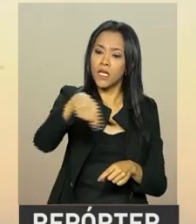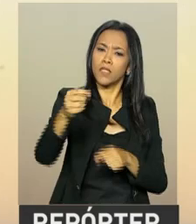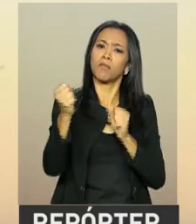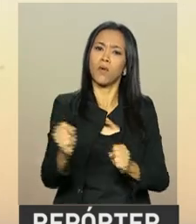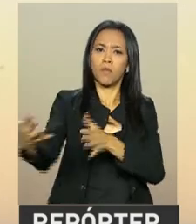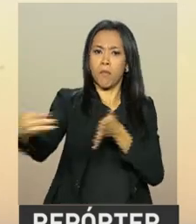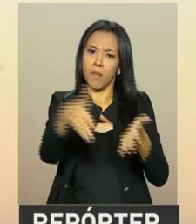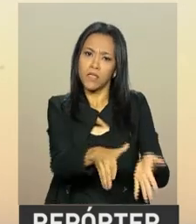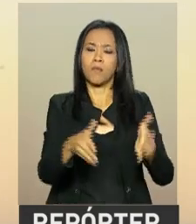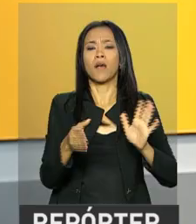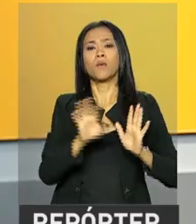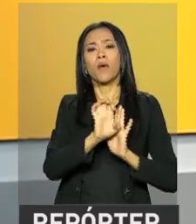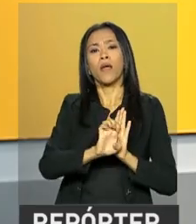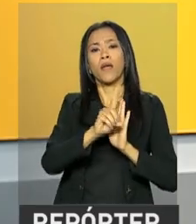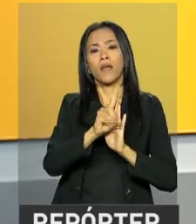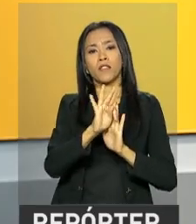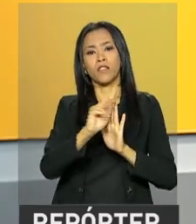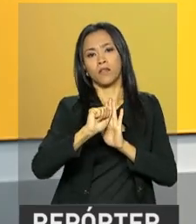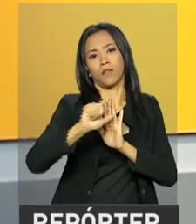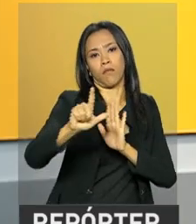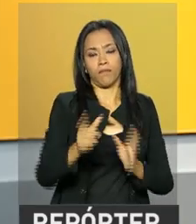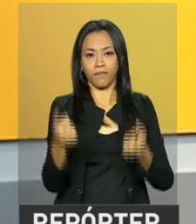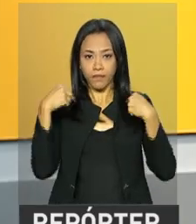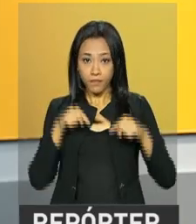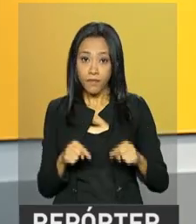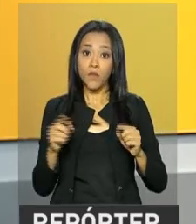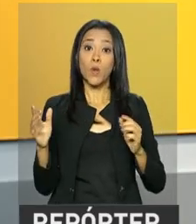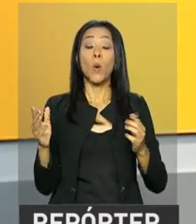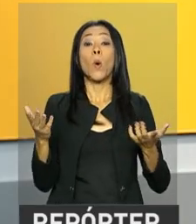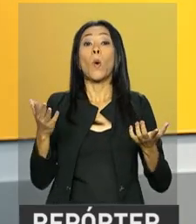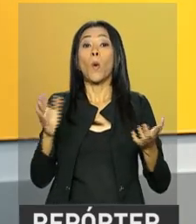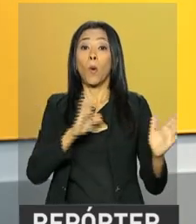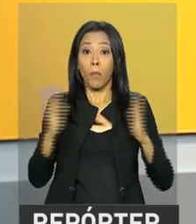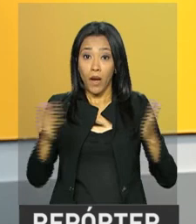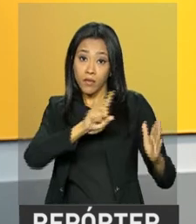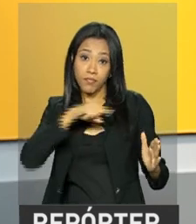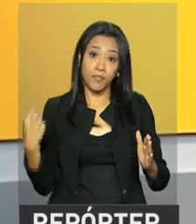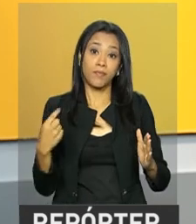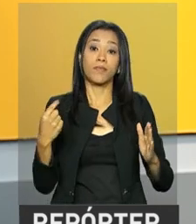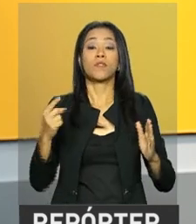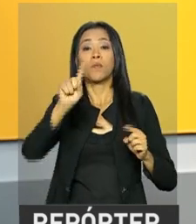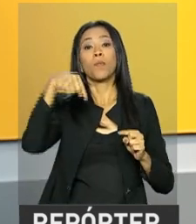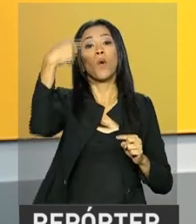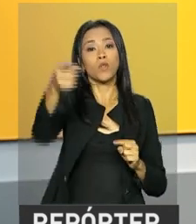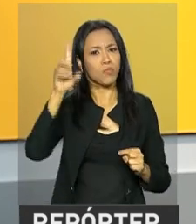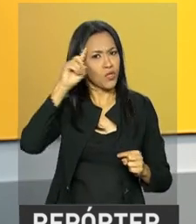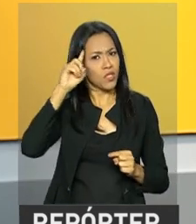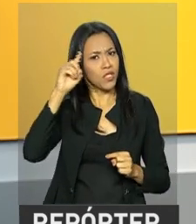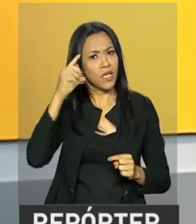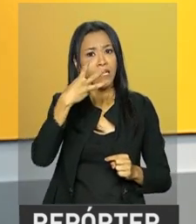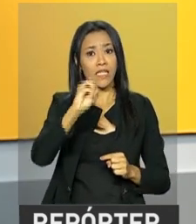dos referidos editais. O prazo para o saque do abono salarial 2015 termina no próximo dia